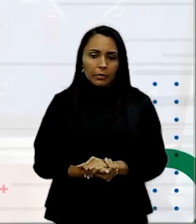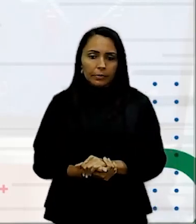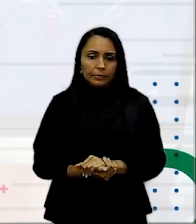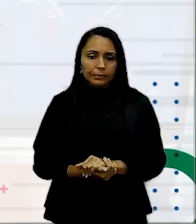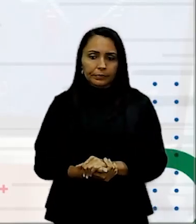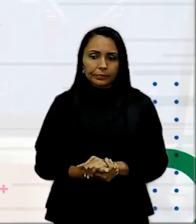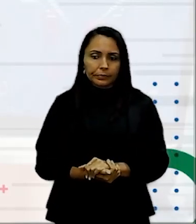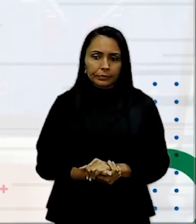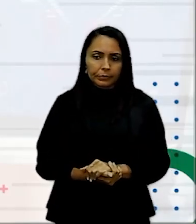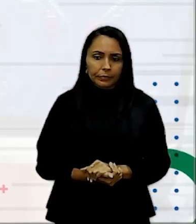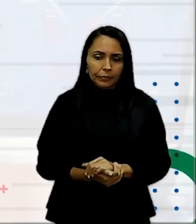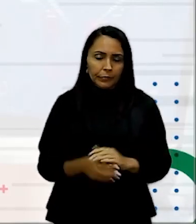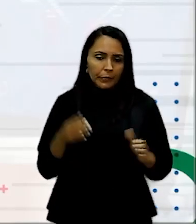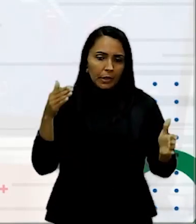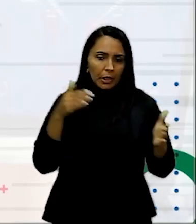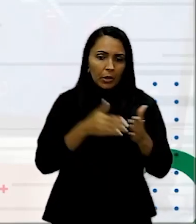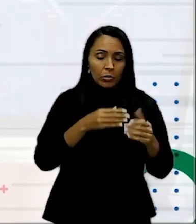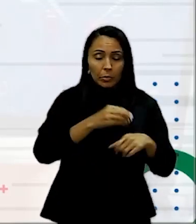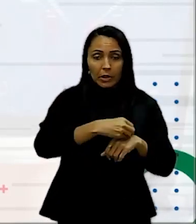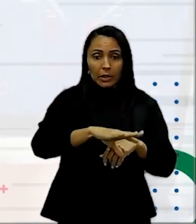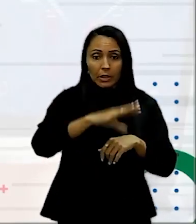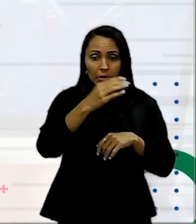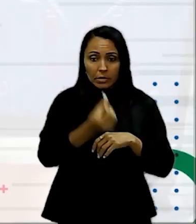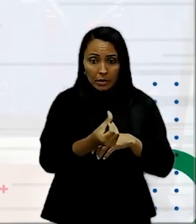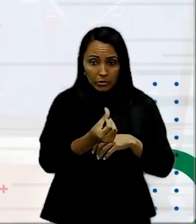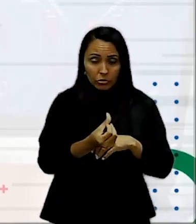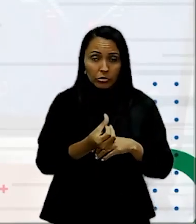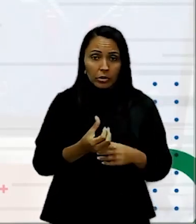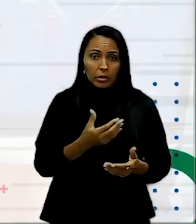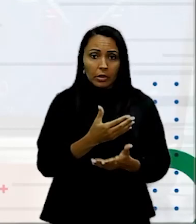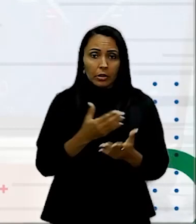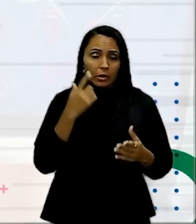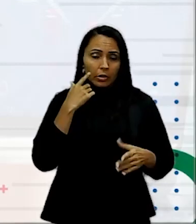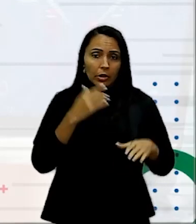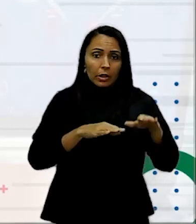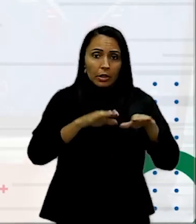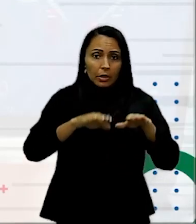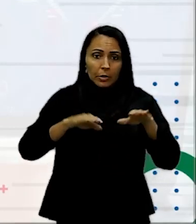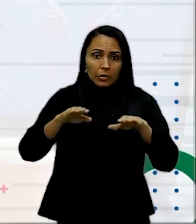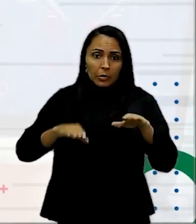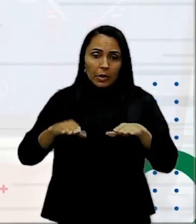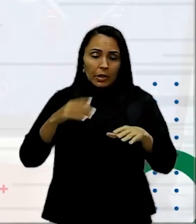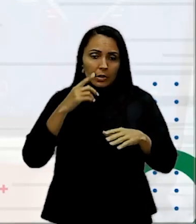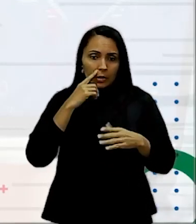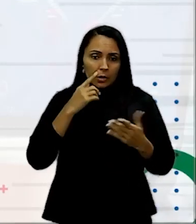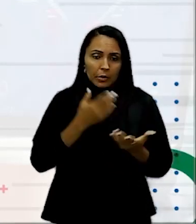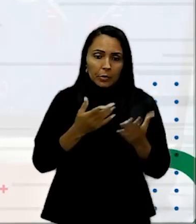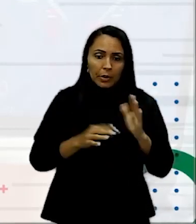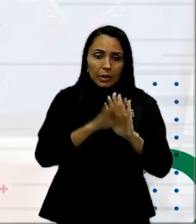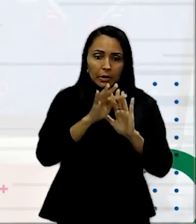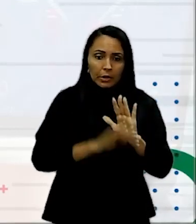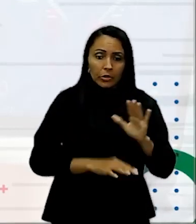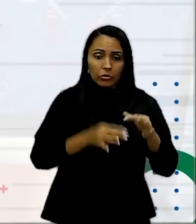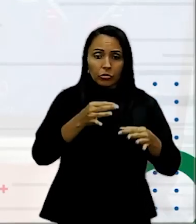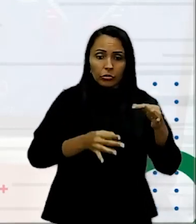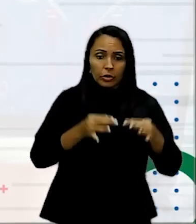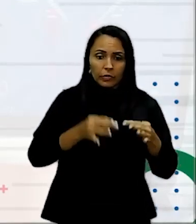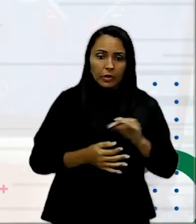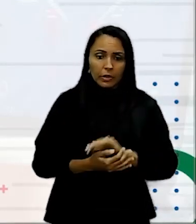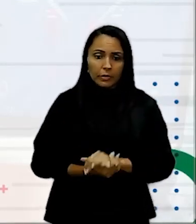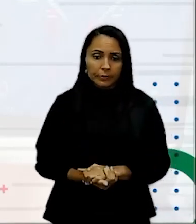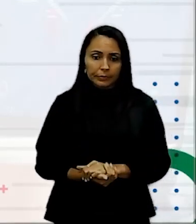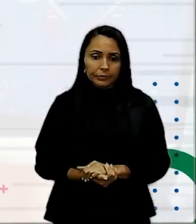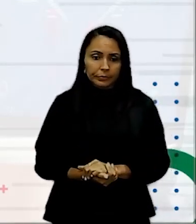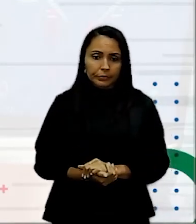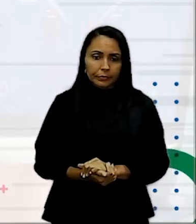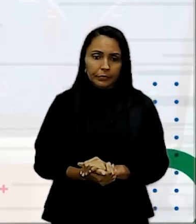E a última dica Dica 6 Equilibre espaços em branco para texto justificado Aqui espaço em branco não